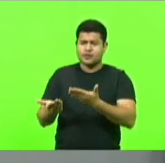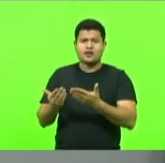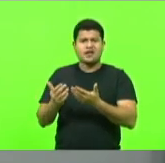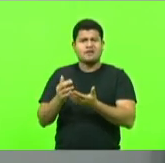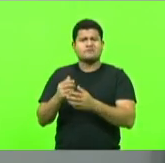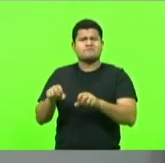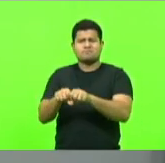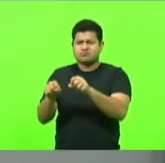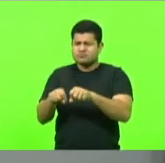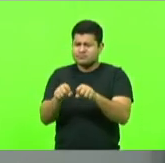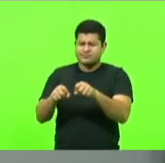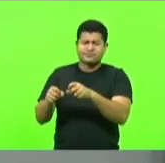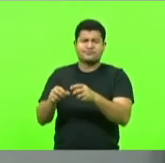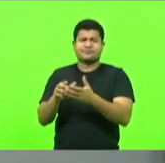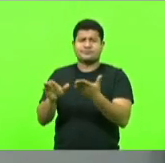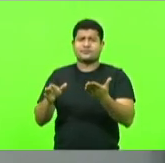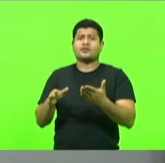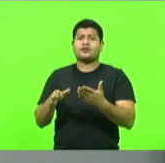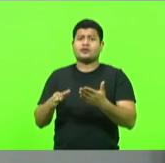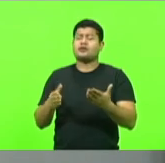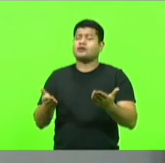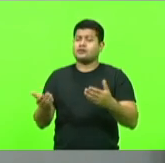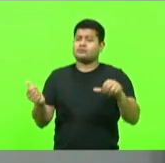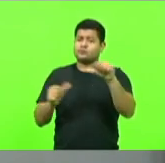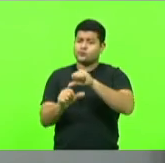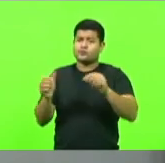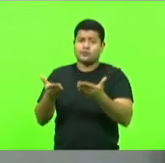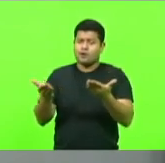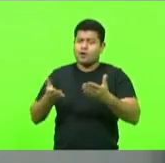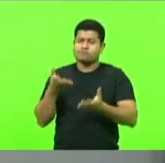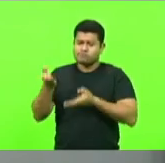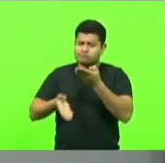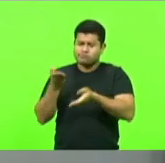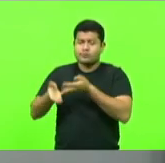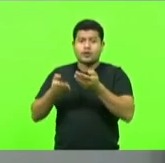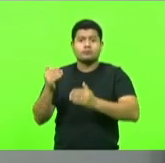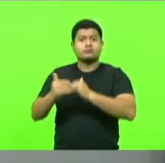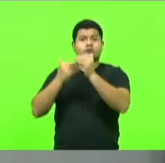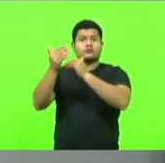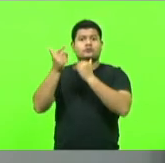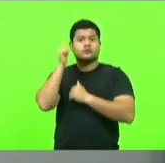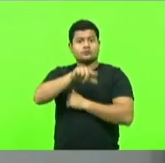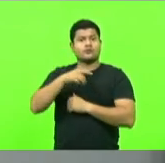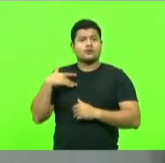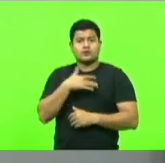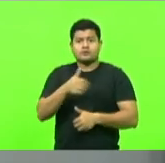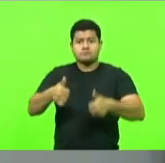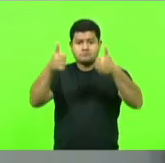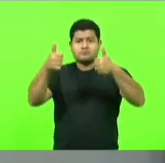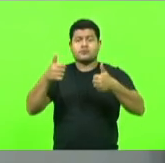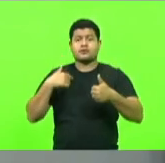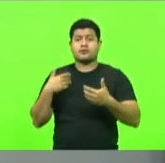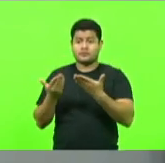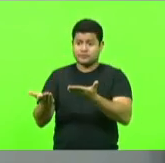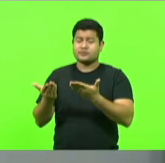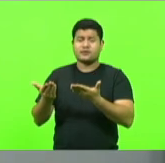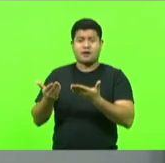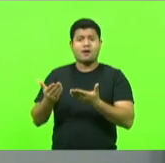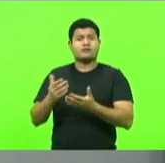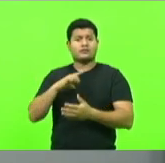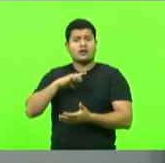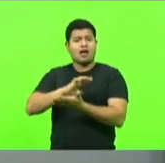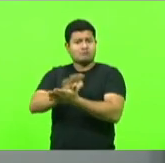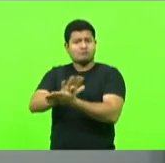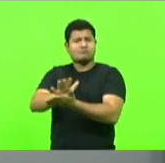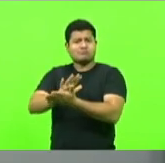desenvolvimento bem superior do que como chegaram. Então, os maus-tratos são bem visíveis. Visíveis.